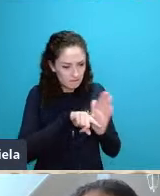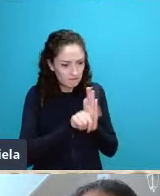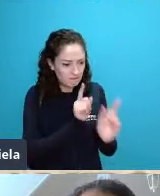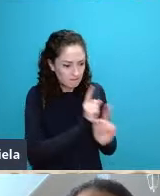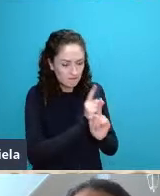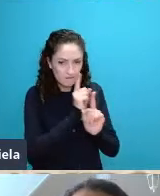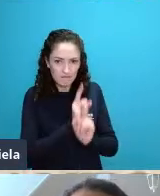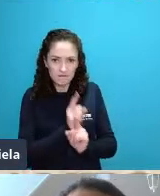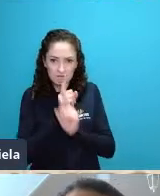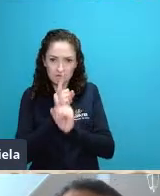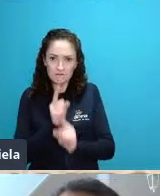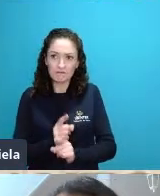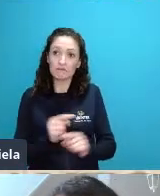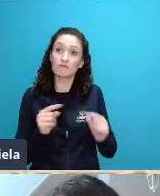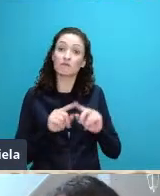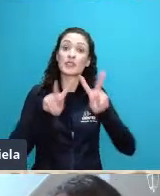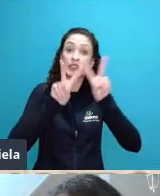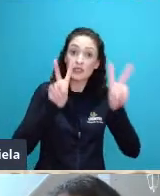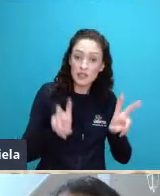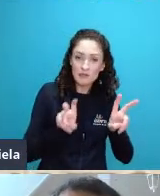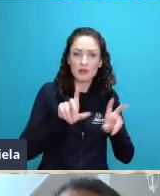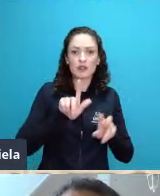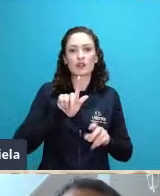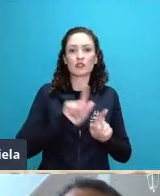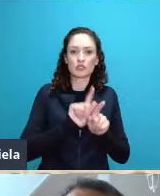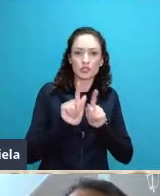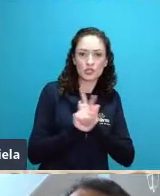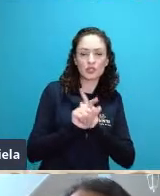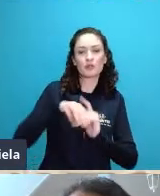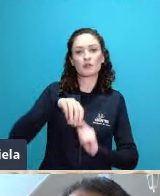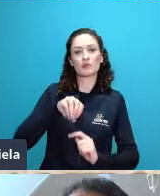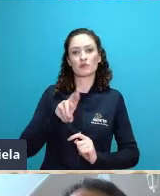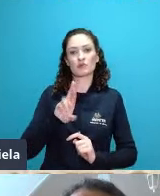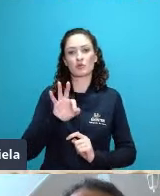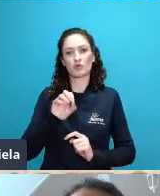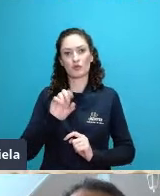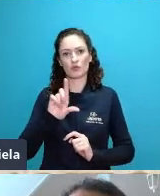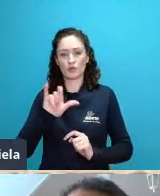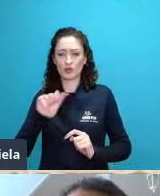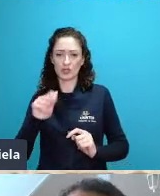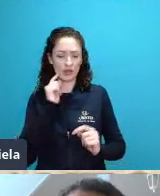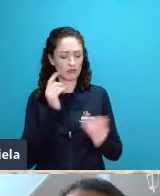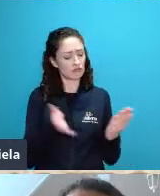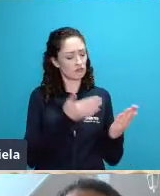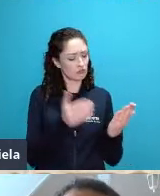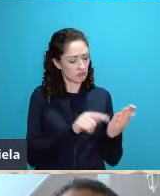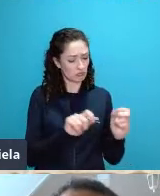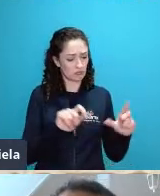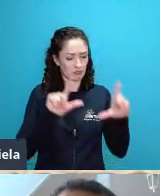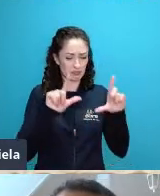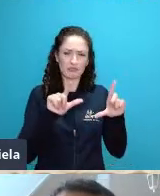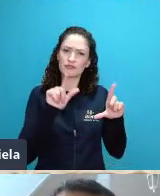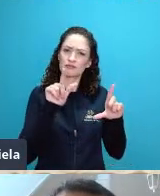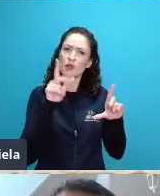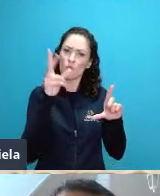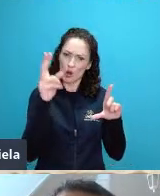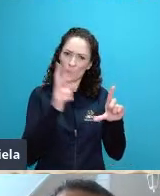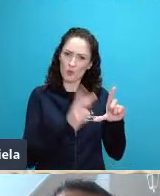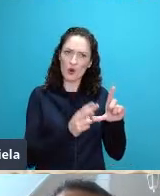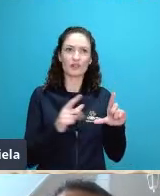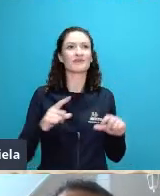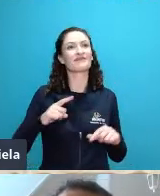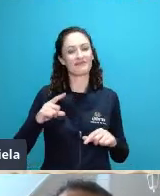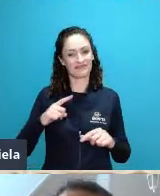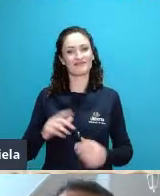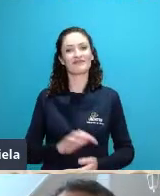ler sobre geomorfologia rapidamente um gráfico semelhante a esse acaba aparecendo né então as